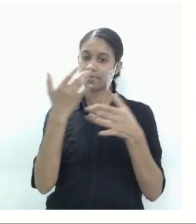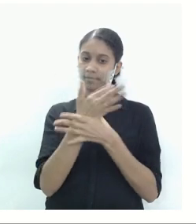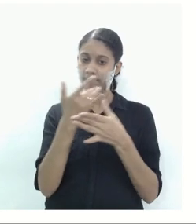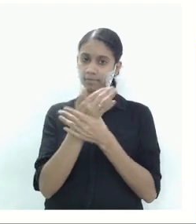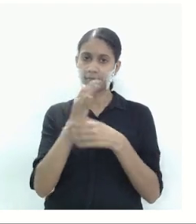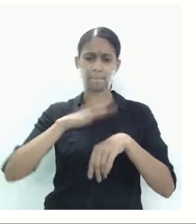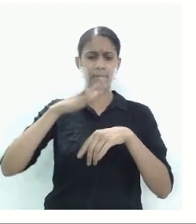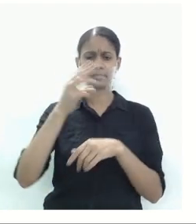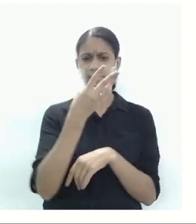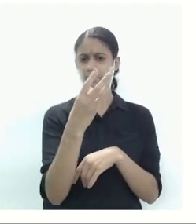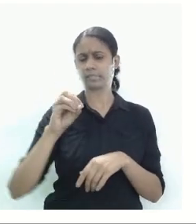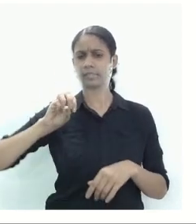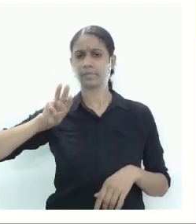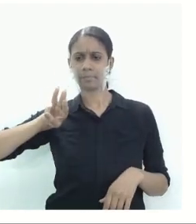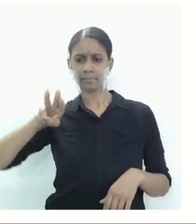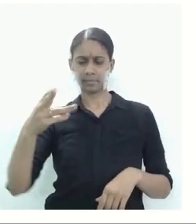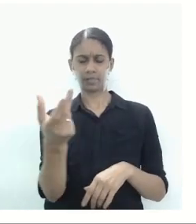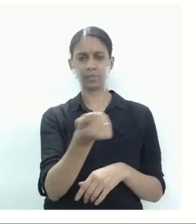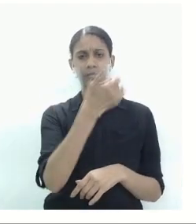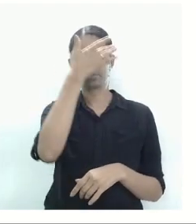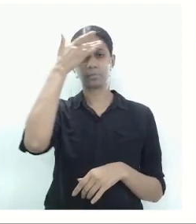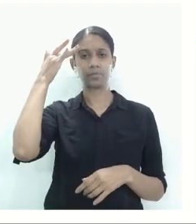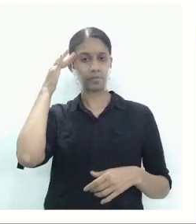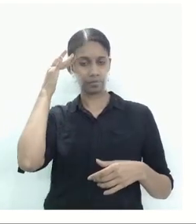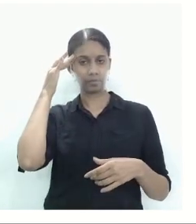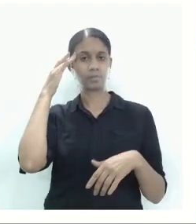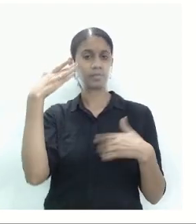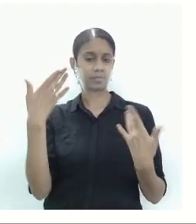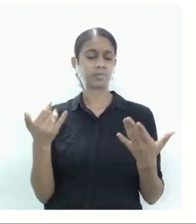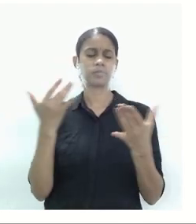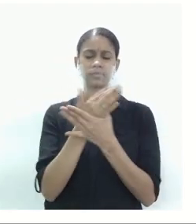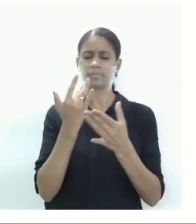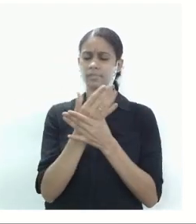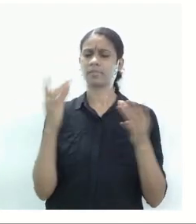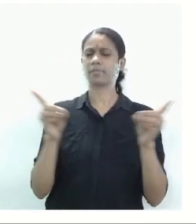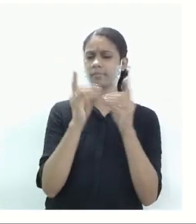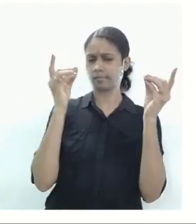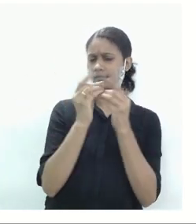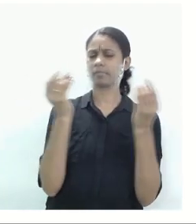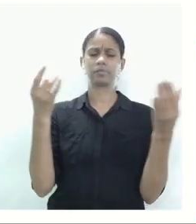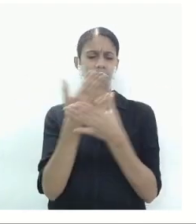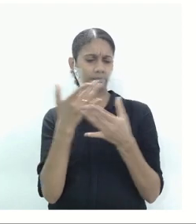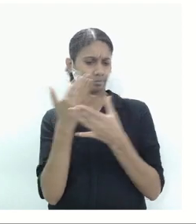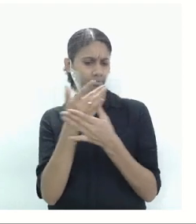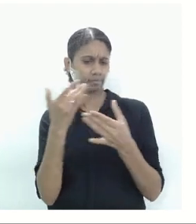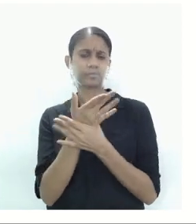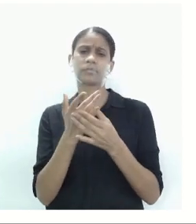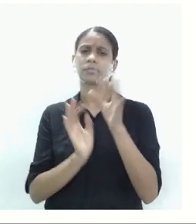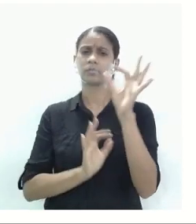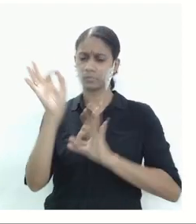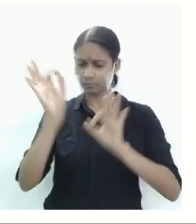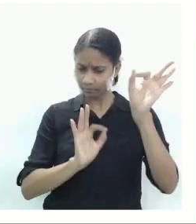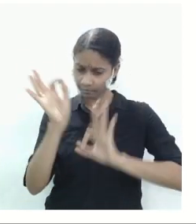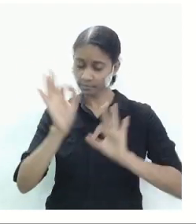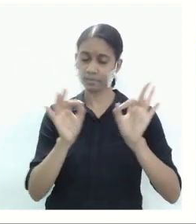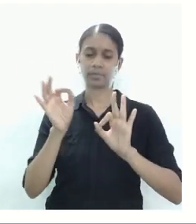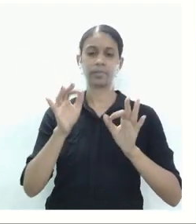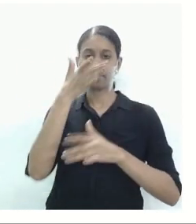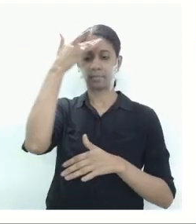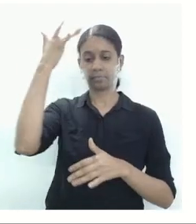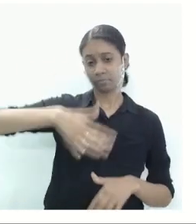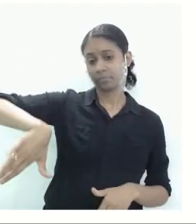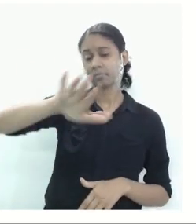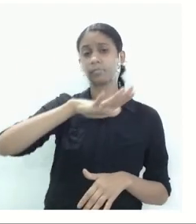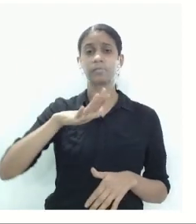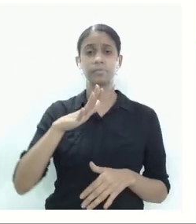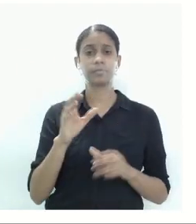30 milhões de habitantes então cidades altamente dinâmicas urbanizadas com a densidade populacional muito grande como